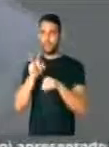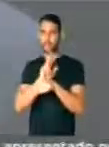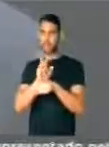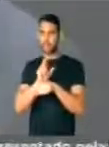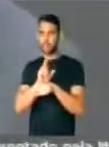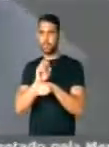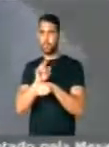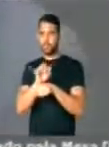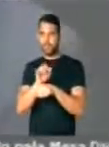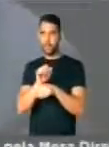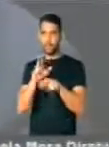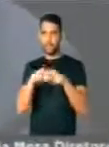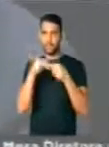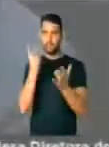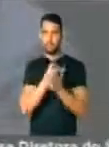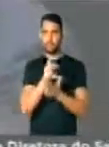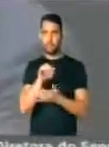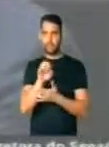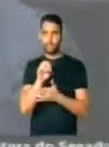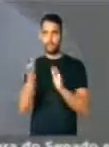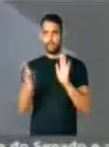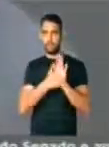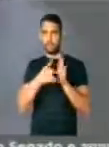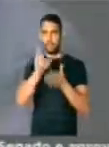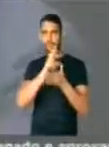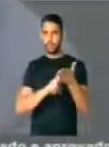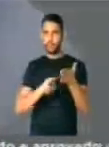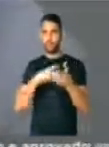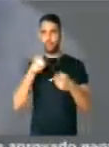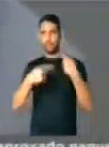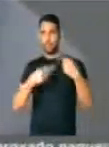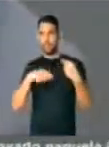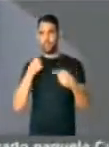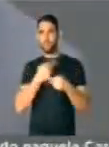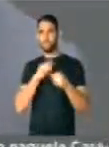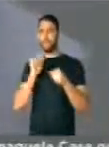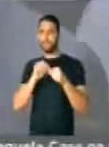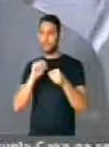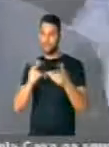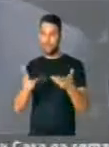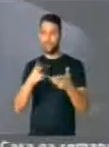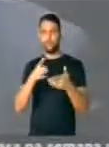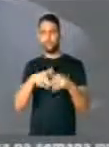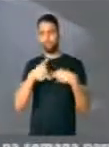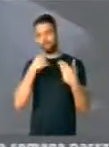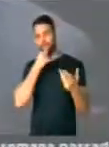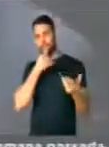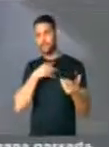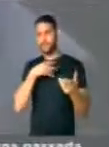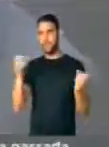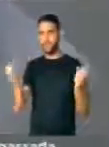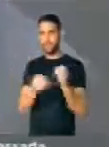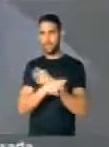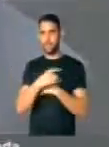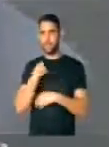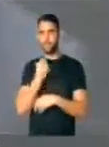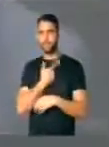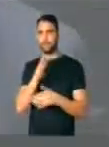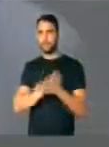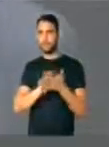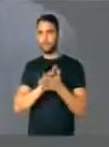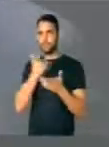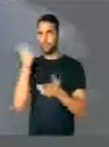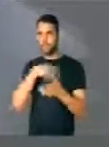vigilância orgânica. Este é o mérito do próprio relator e o debate que nós aqui fizemos. Lamento, para encerrar, que nós não